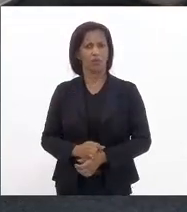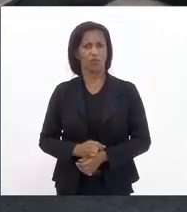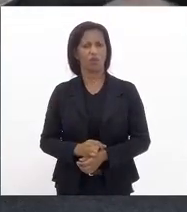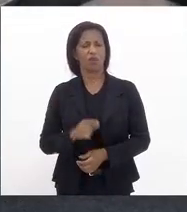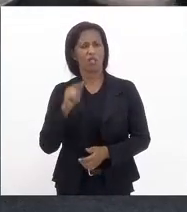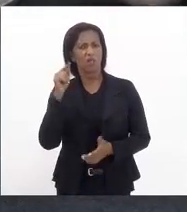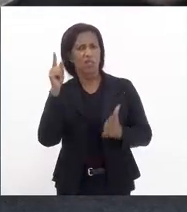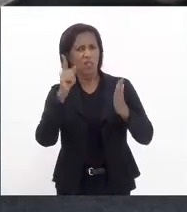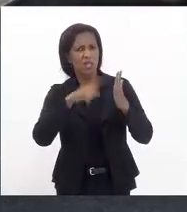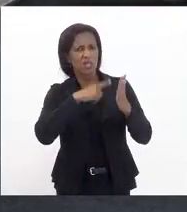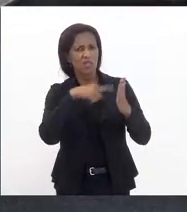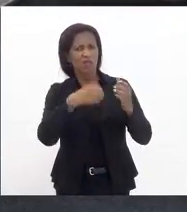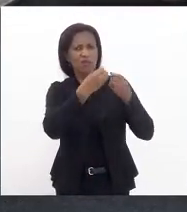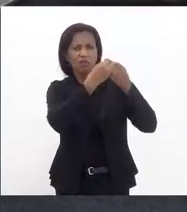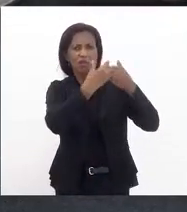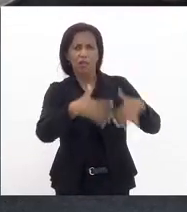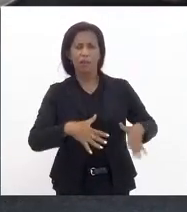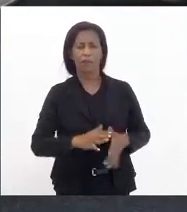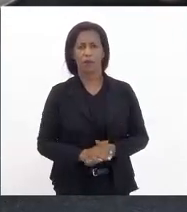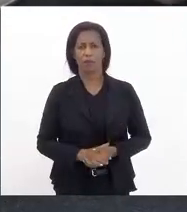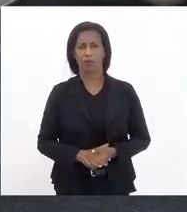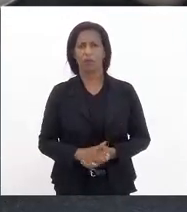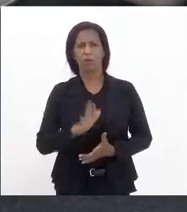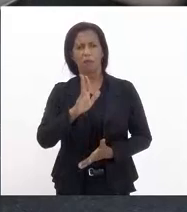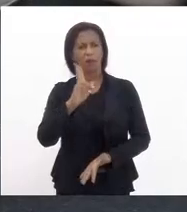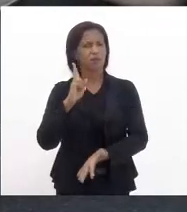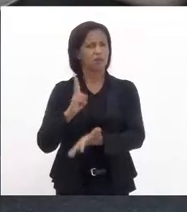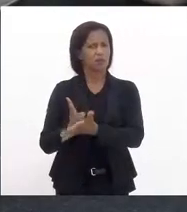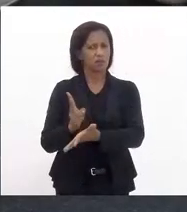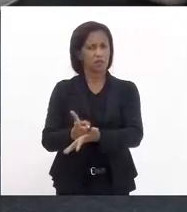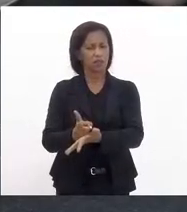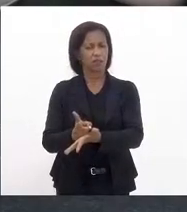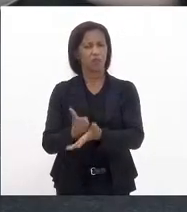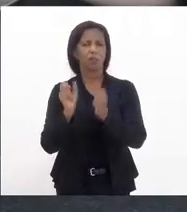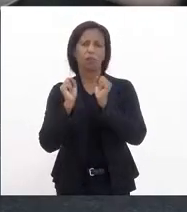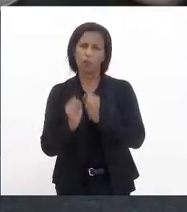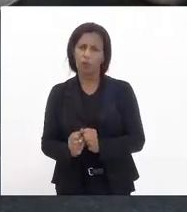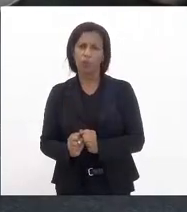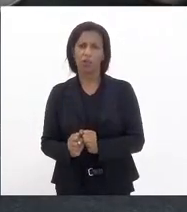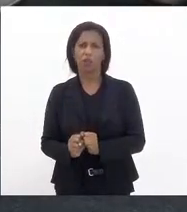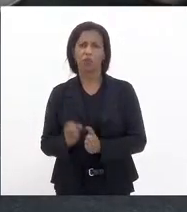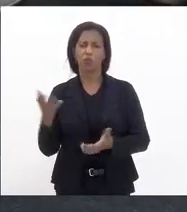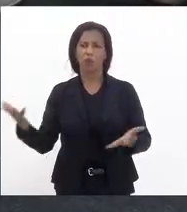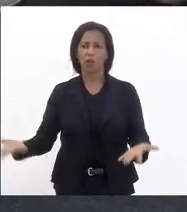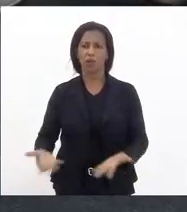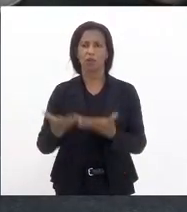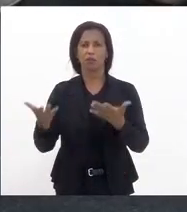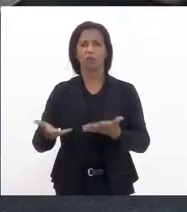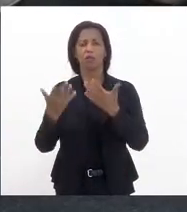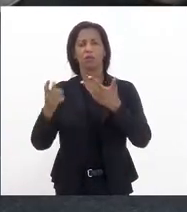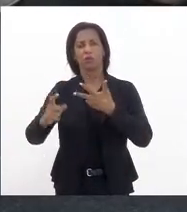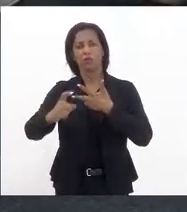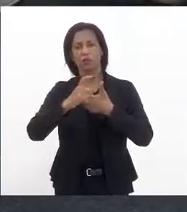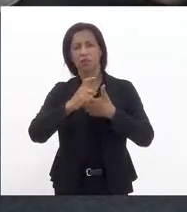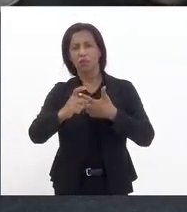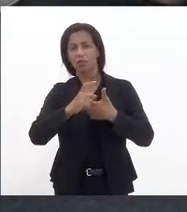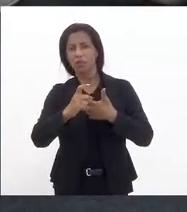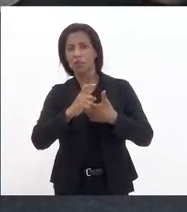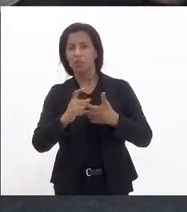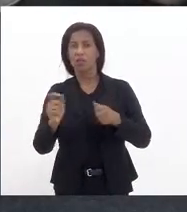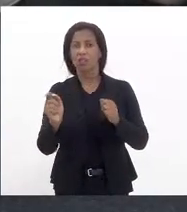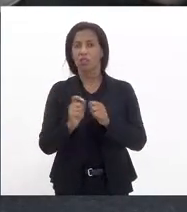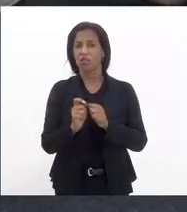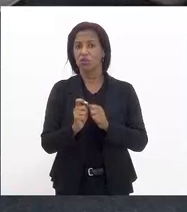esse veto será derrubado mas ainda nós podemos contar com a iniciativa do poder executivo de